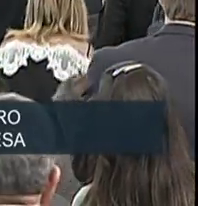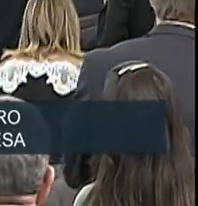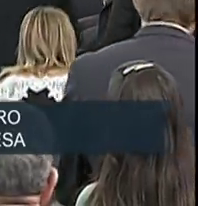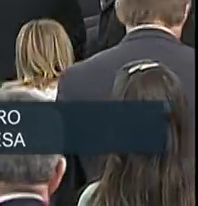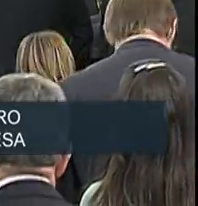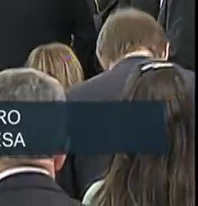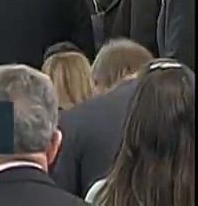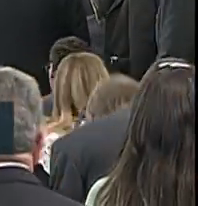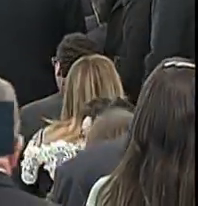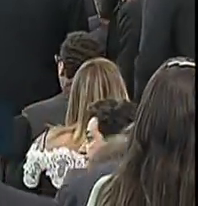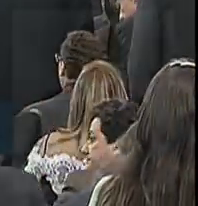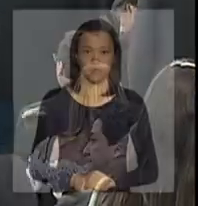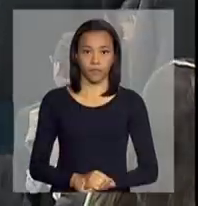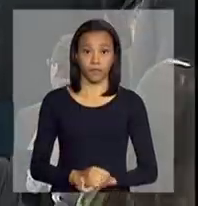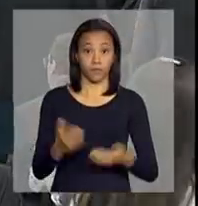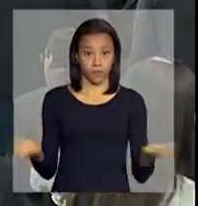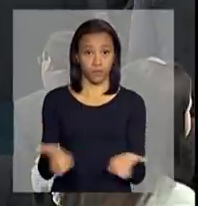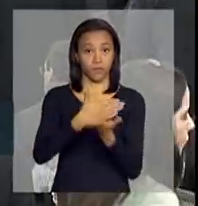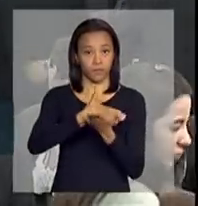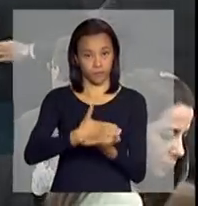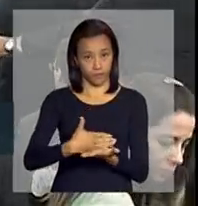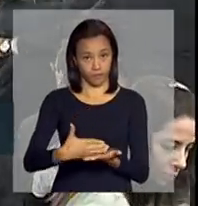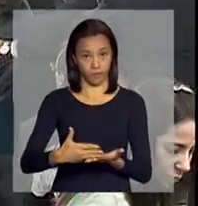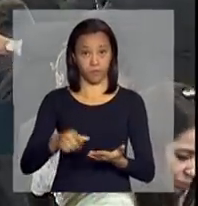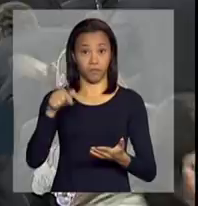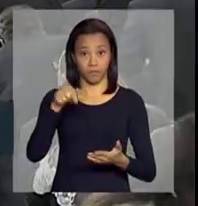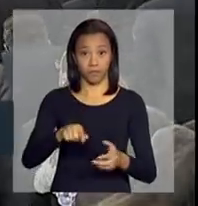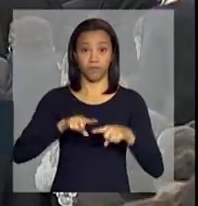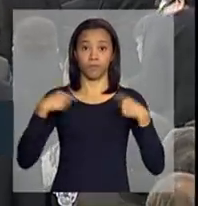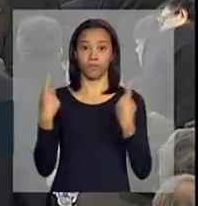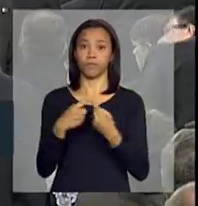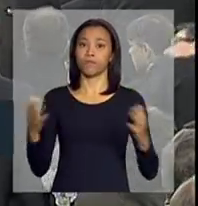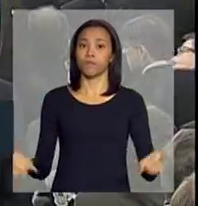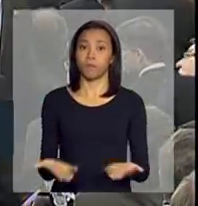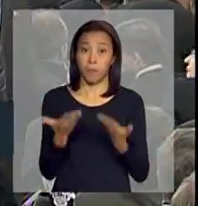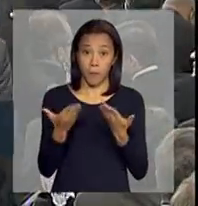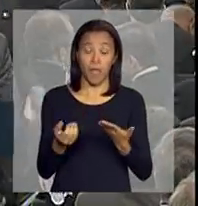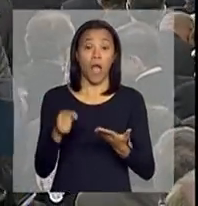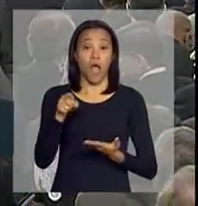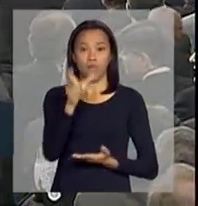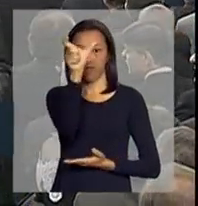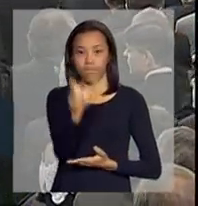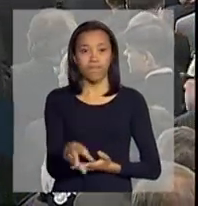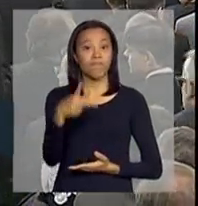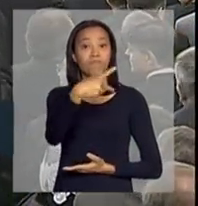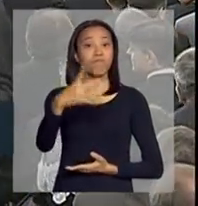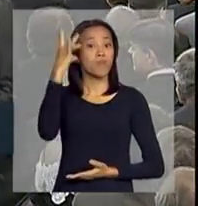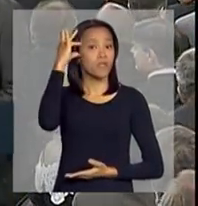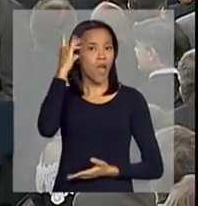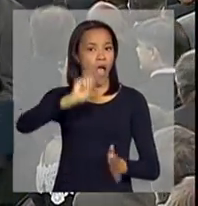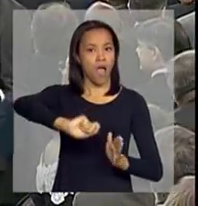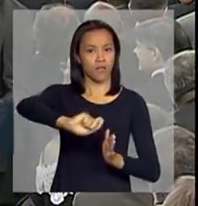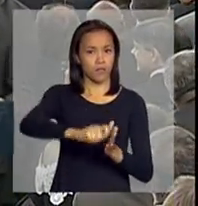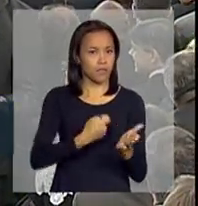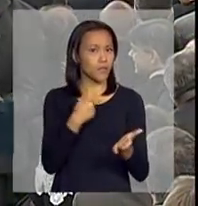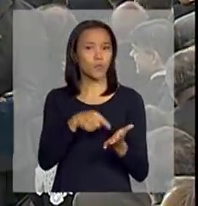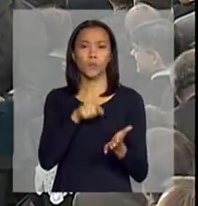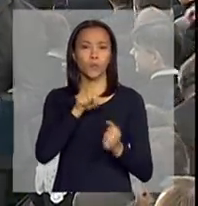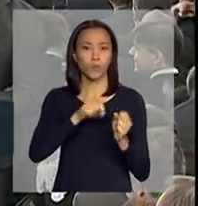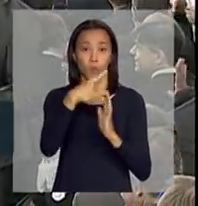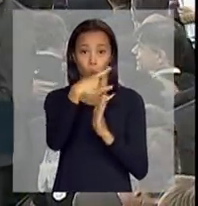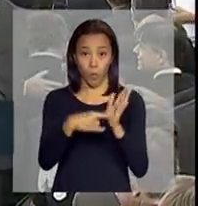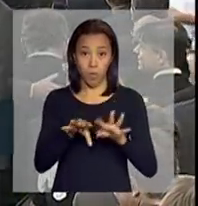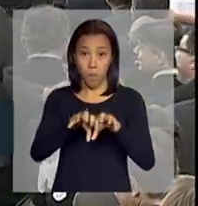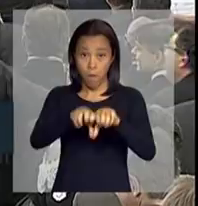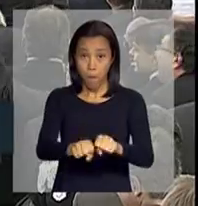Dando início a esta cerimônia, a senhora Presidenta da República assina o termo que dá posse ao senhor